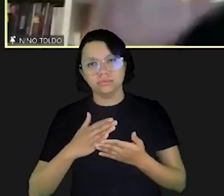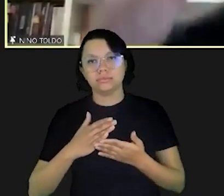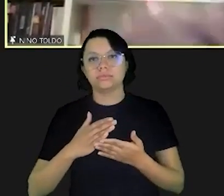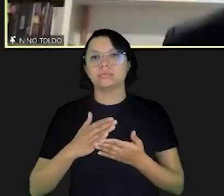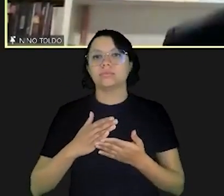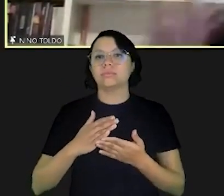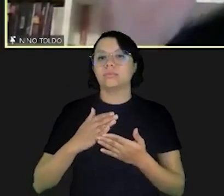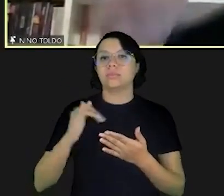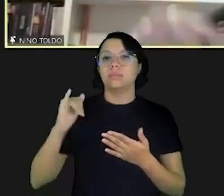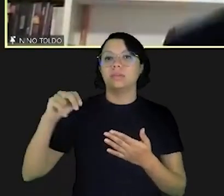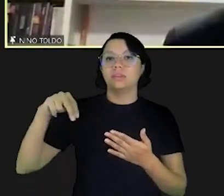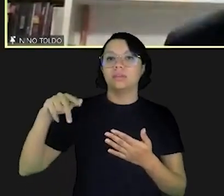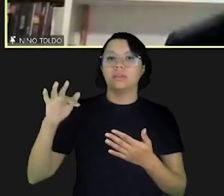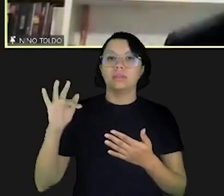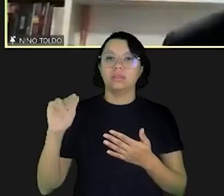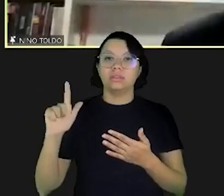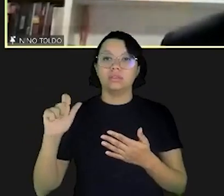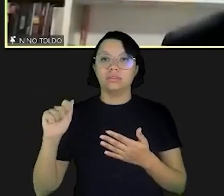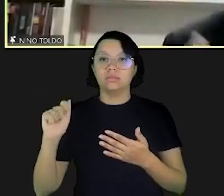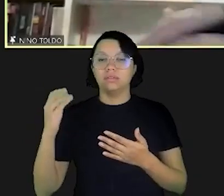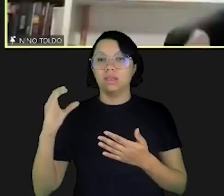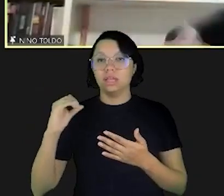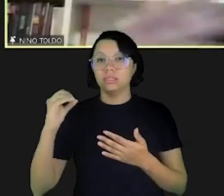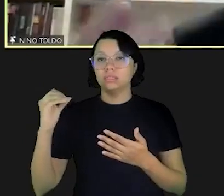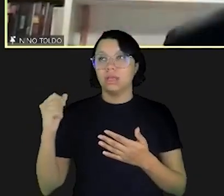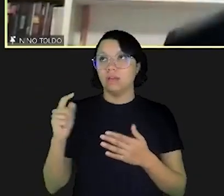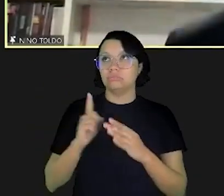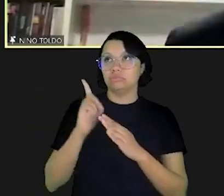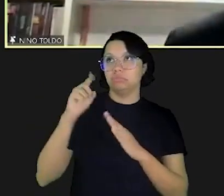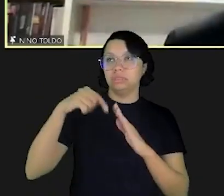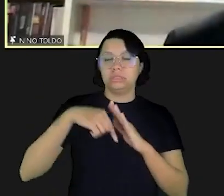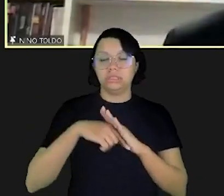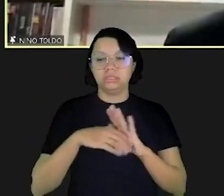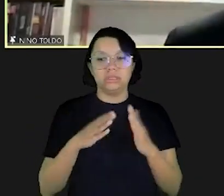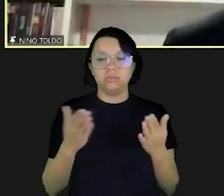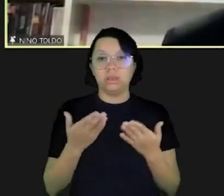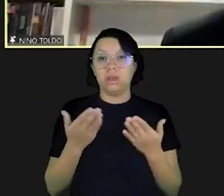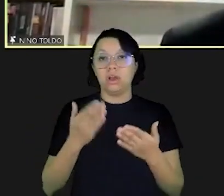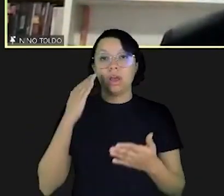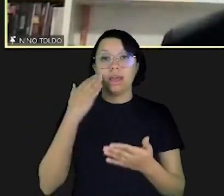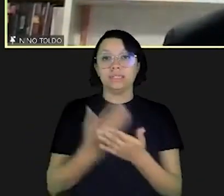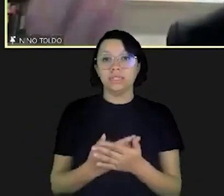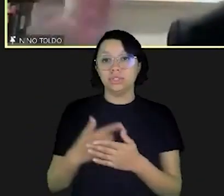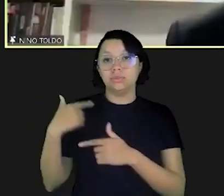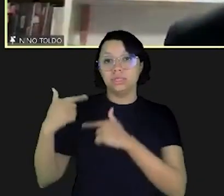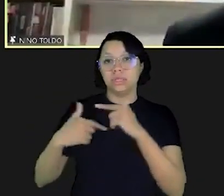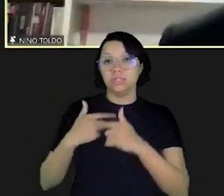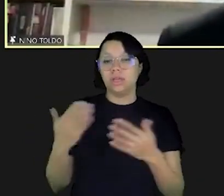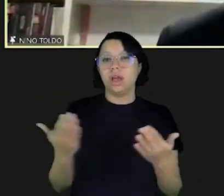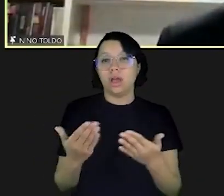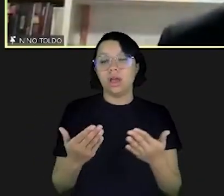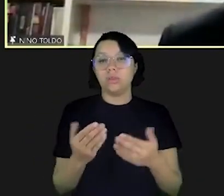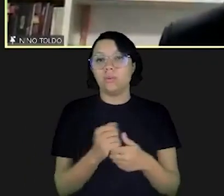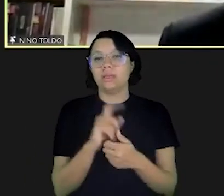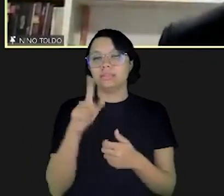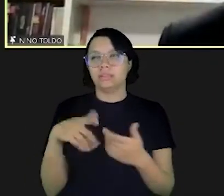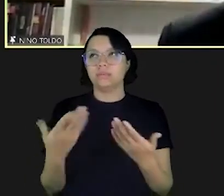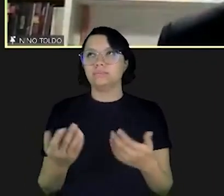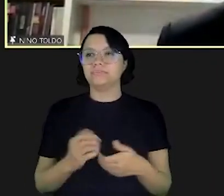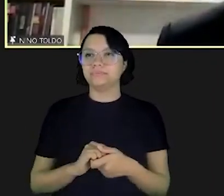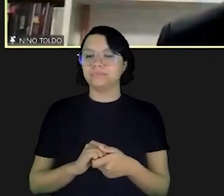mudar a tem variações a inflação subiu desceu mas já é possível e as gerações atuais acredito que muitos dos que estão aqui